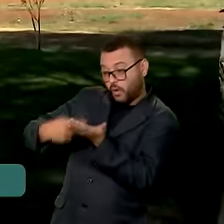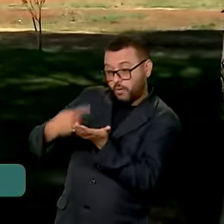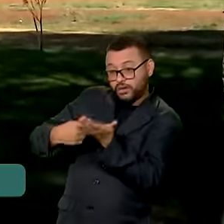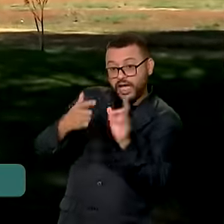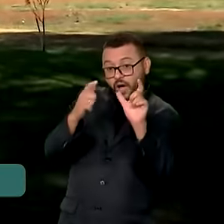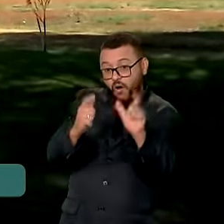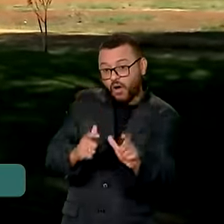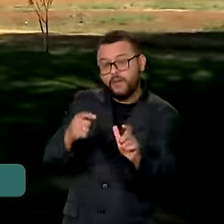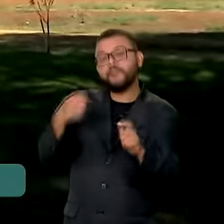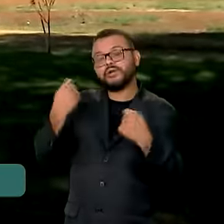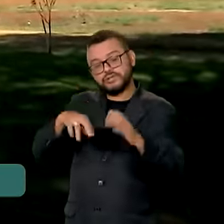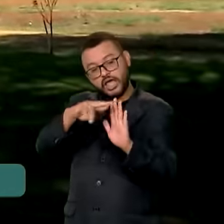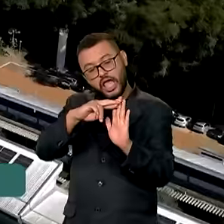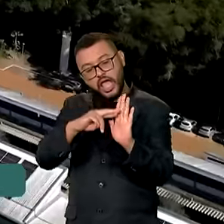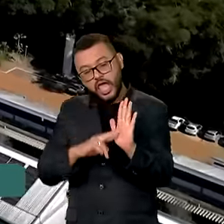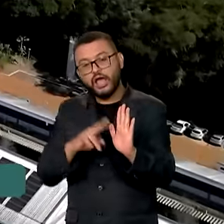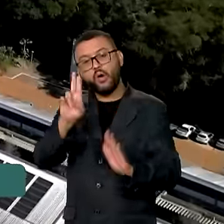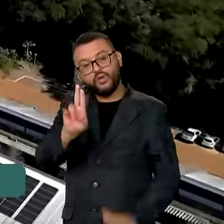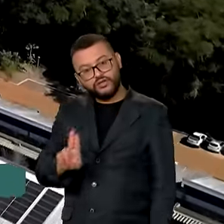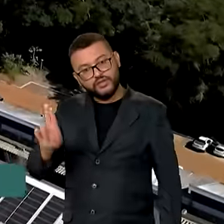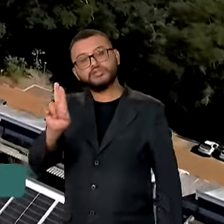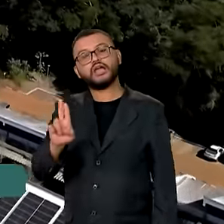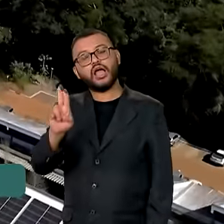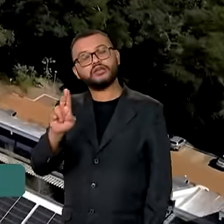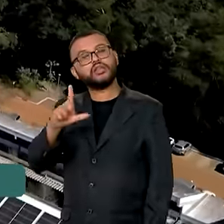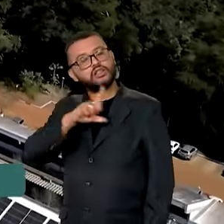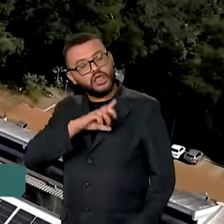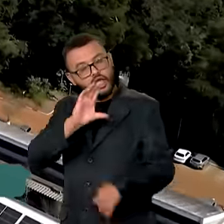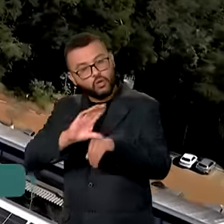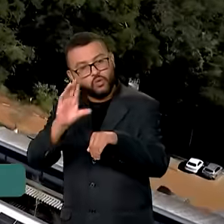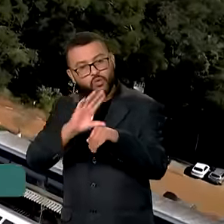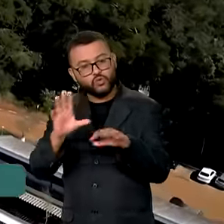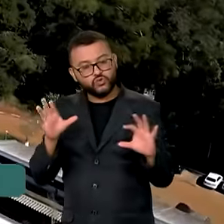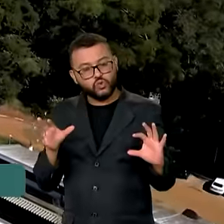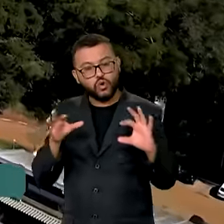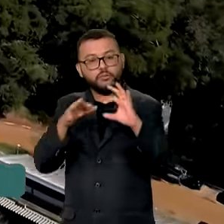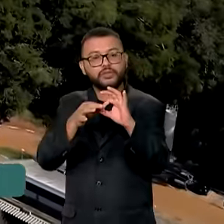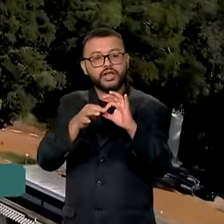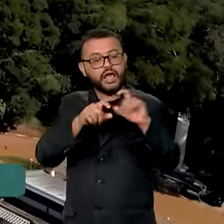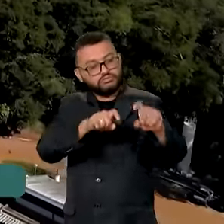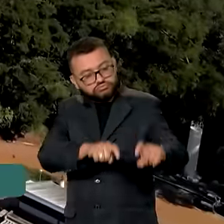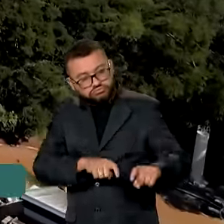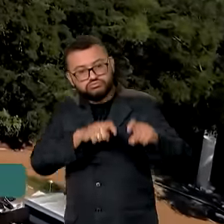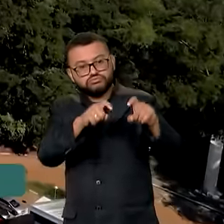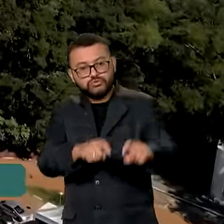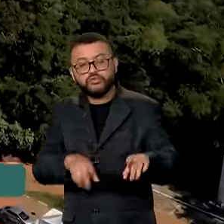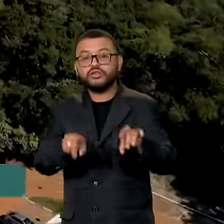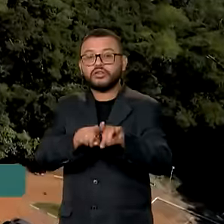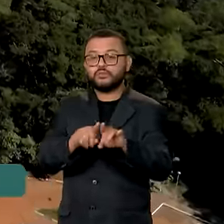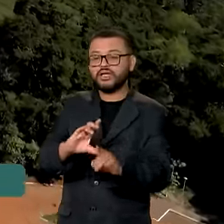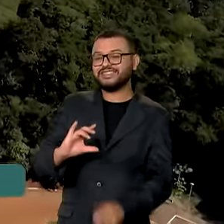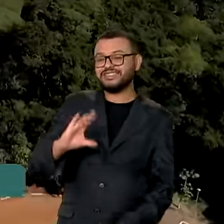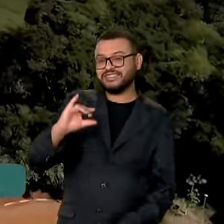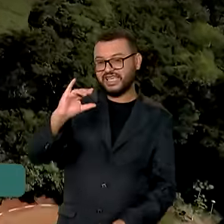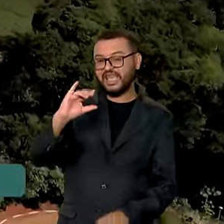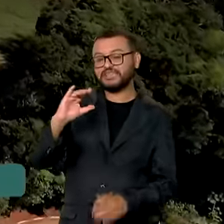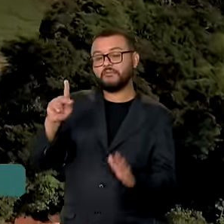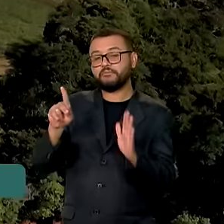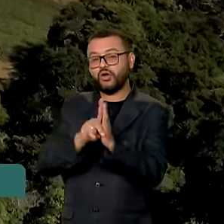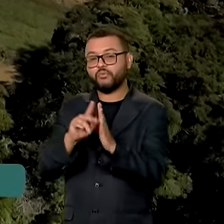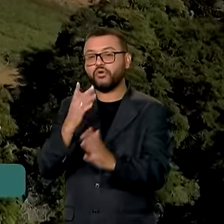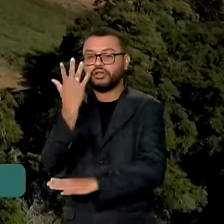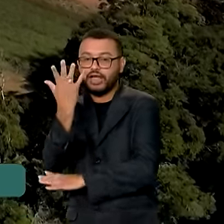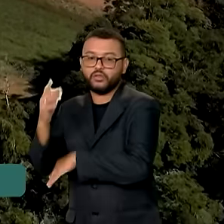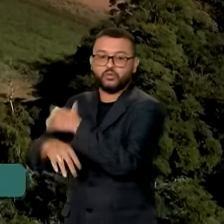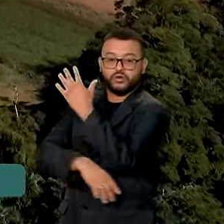local acolher uma universidade, com cursos ligados ao campo e às ciências da natureza. Os